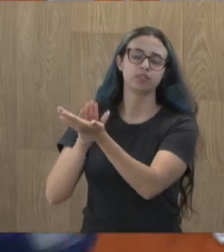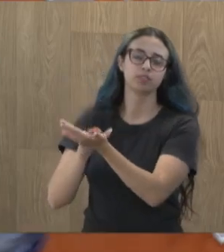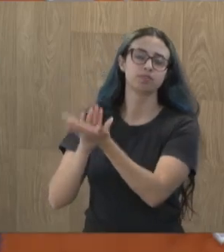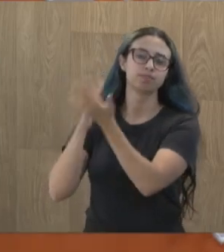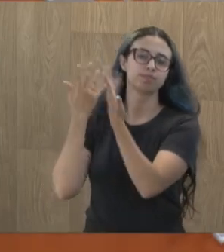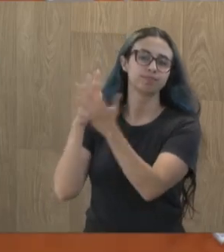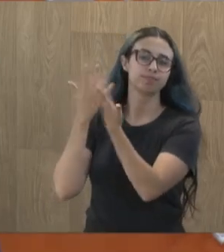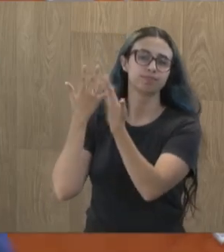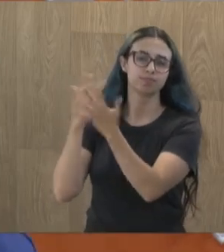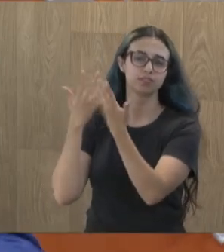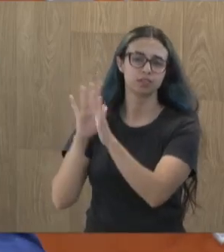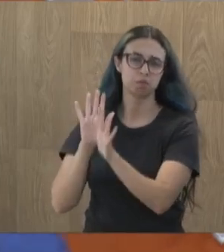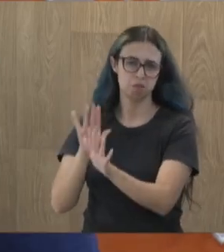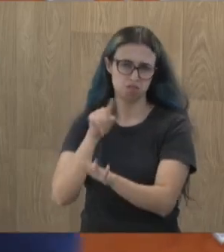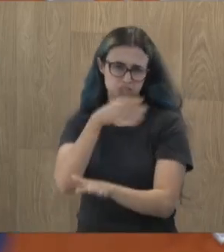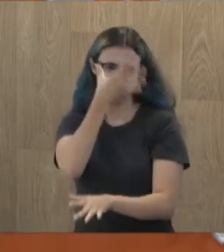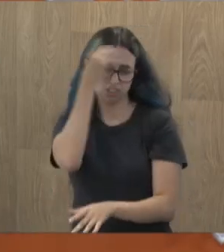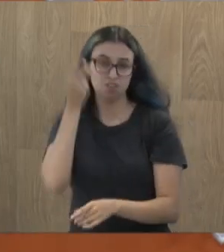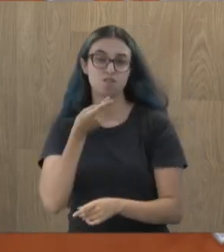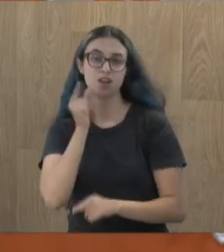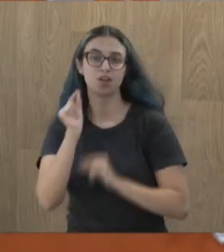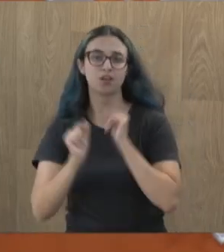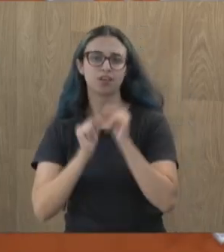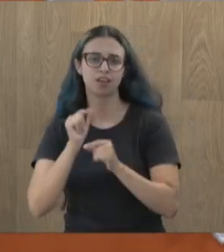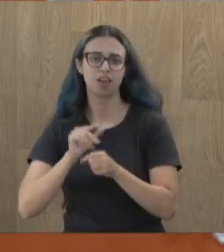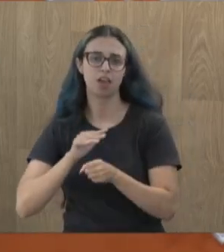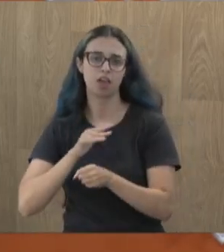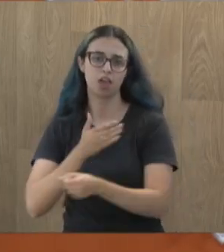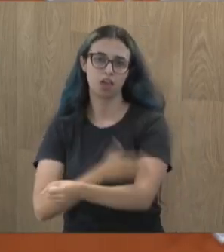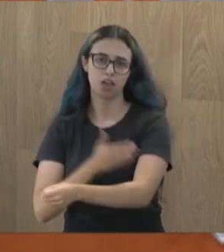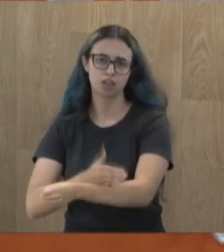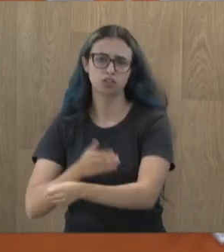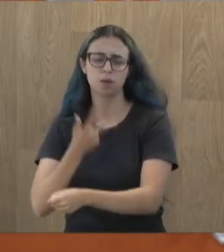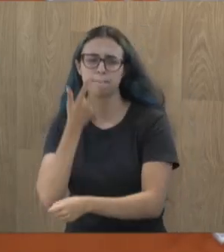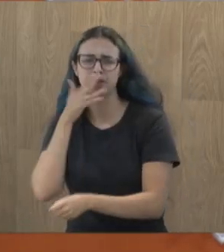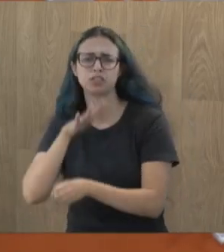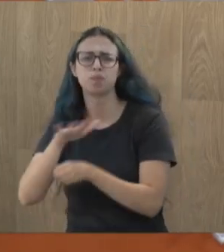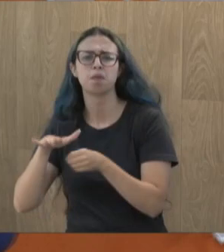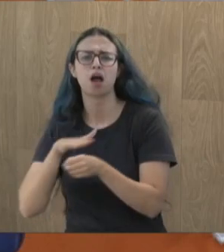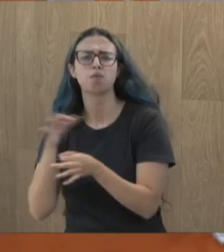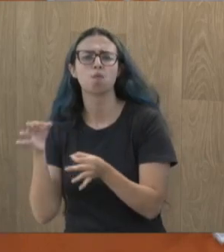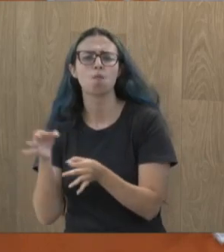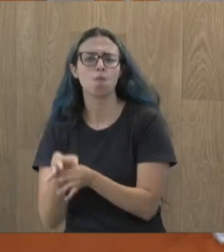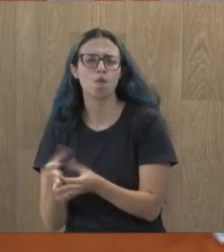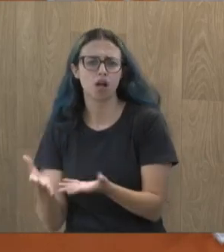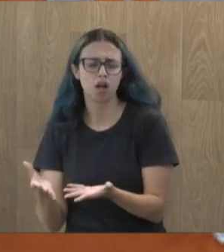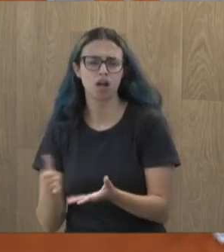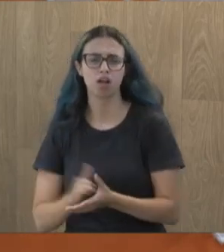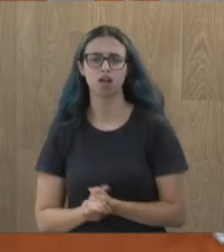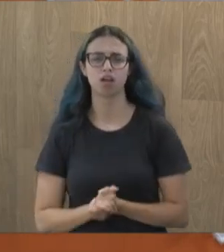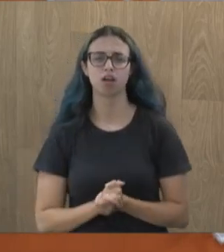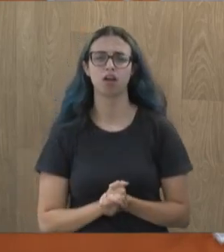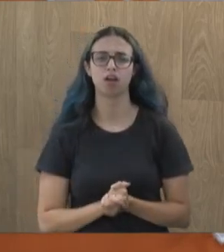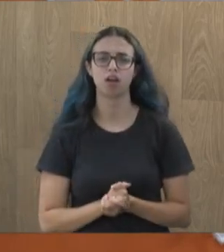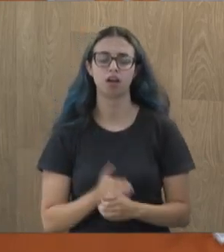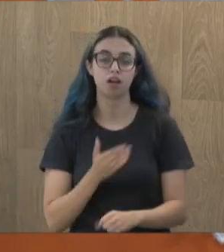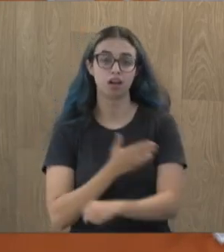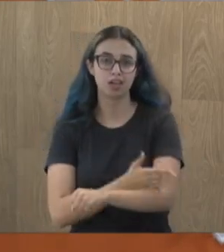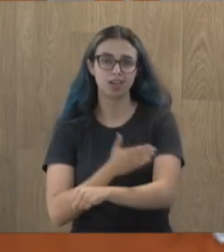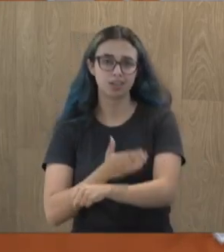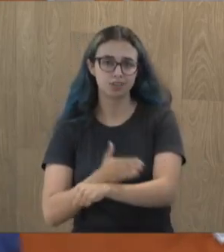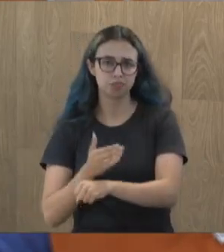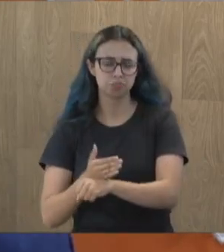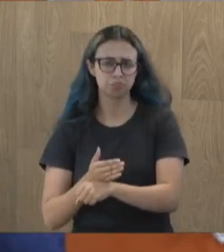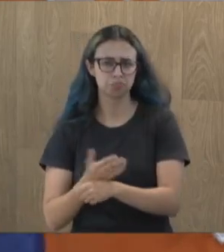você esqueceu de falar que Carmo do Cajuru é quase que um bairro de Divinópolis. E é engraçado que Carmo do Cajuru não tem nenhum problema.